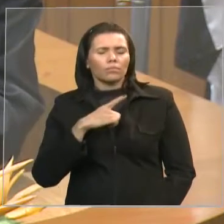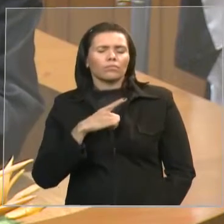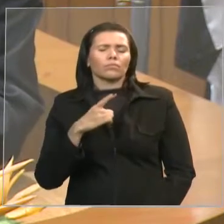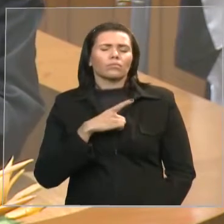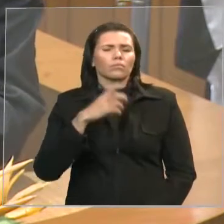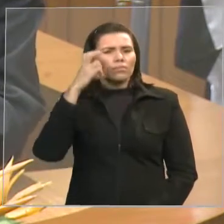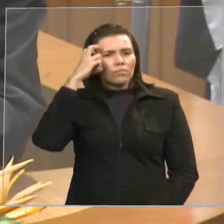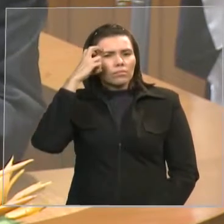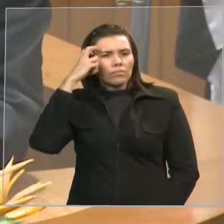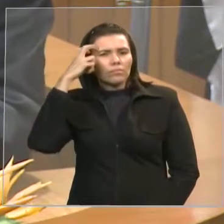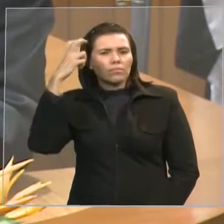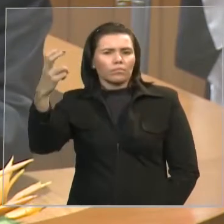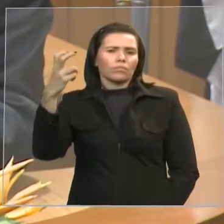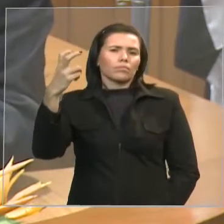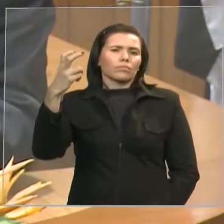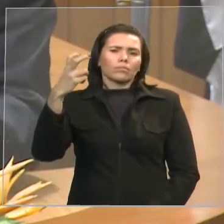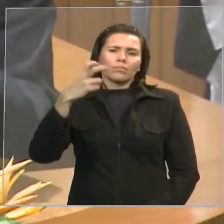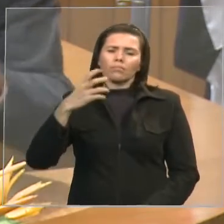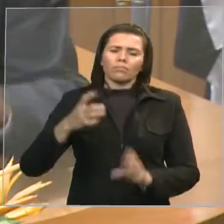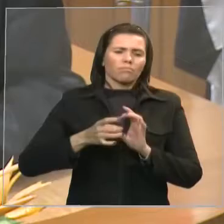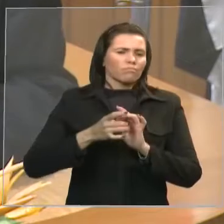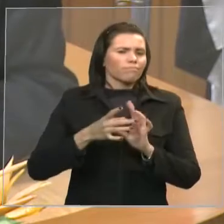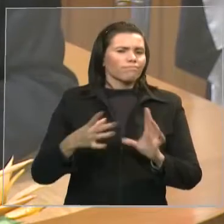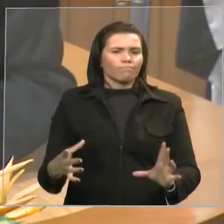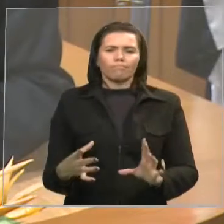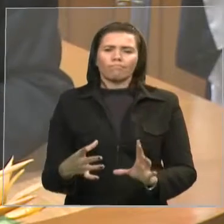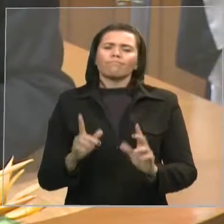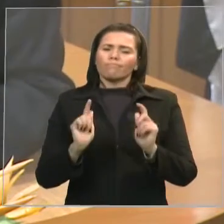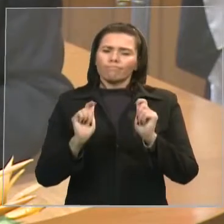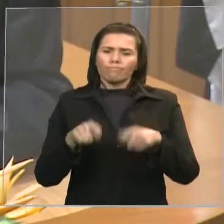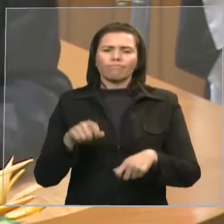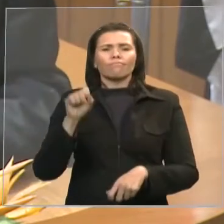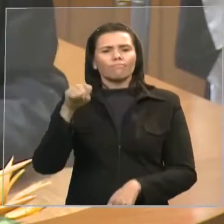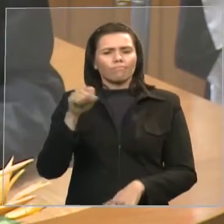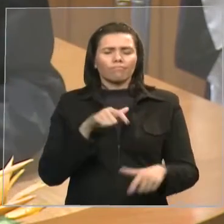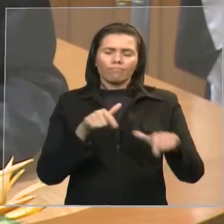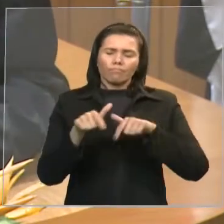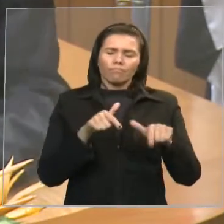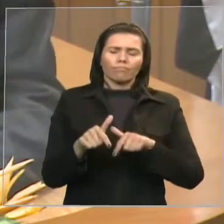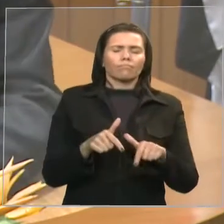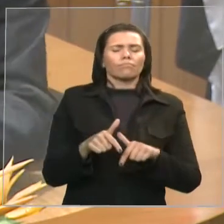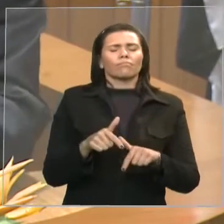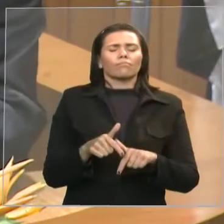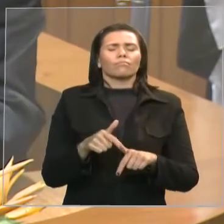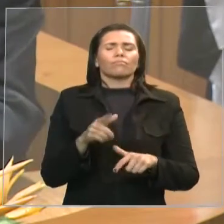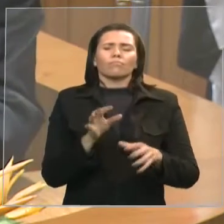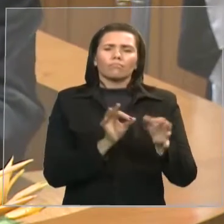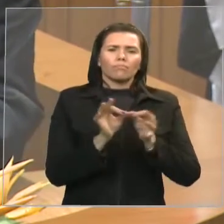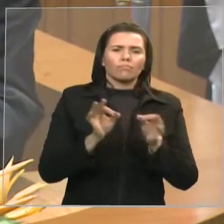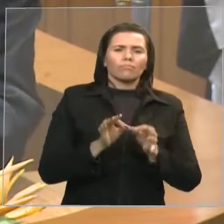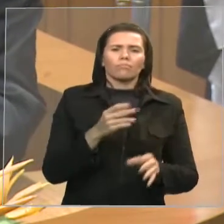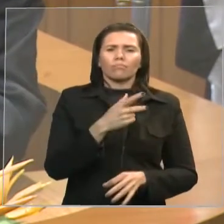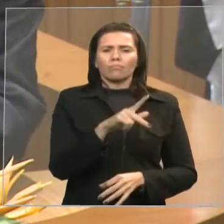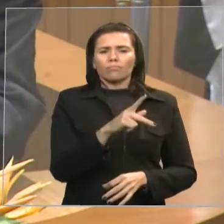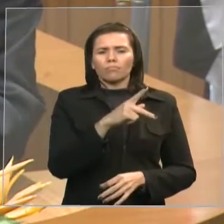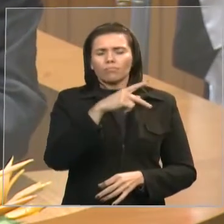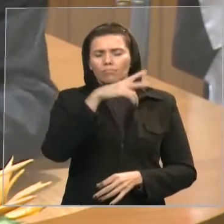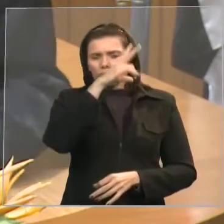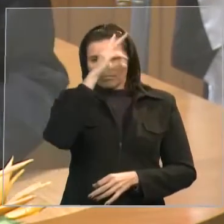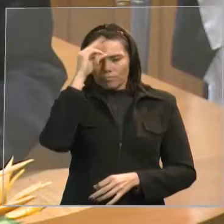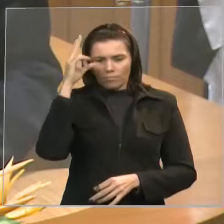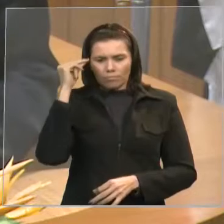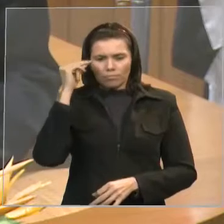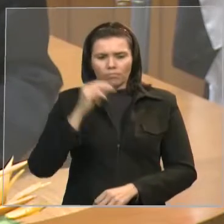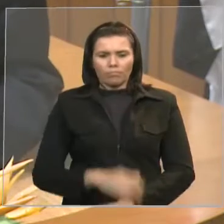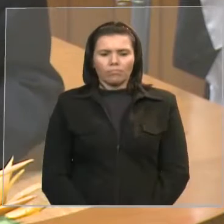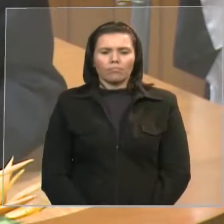condição condições de tocar a gestão do município que já vem fazendo inclusive até o São João já está